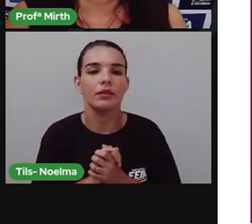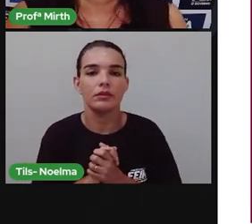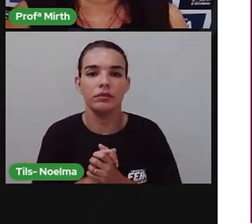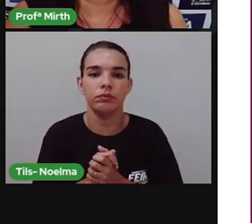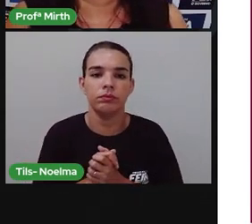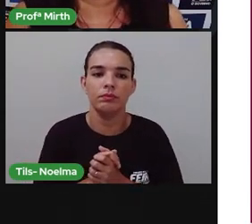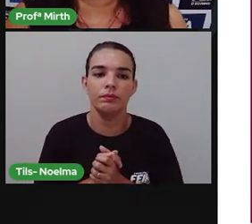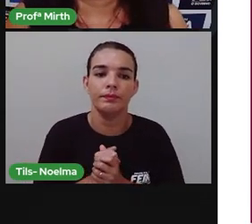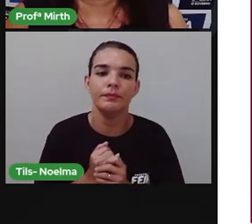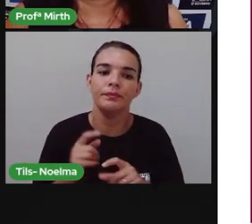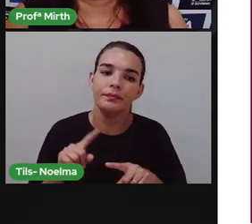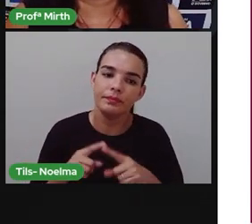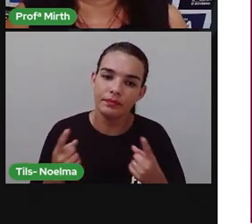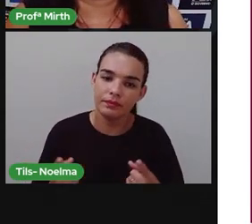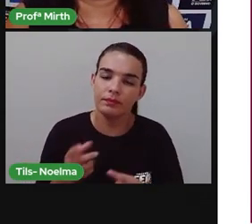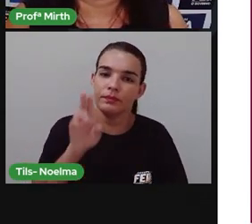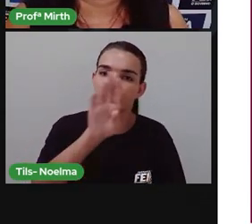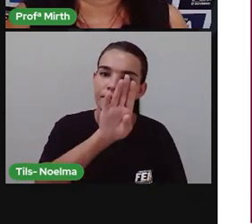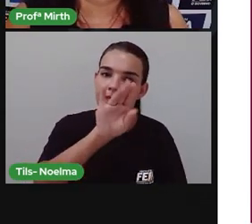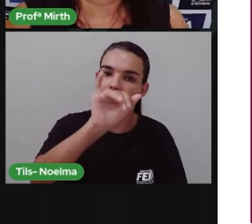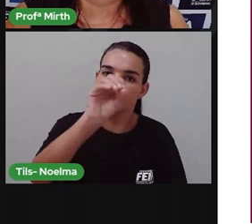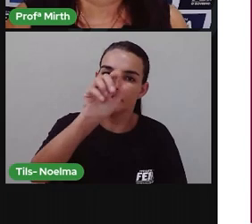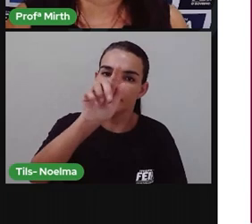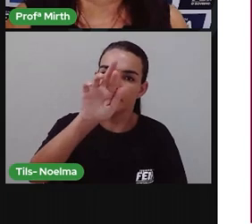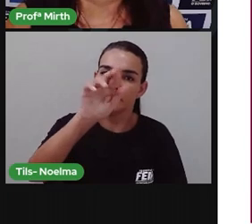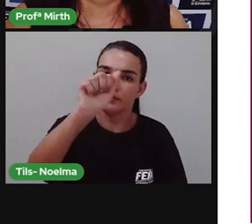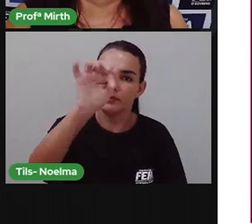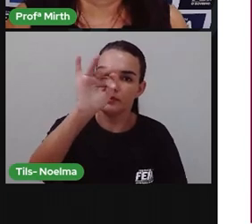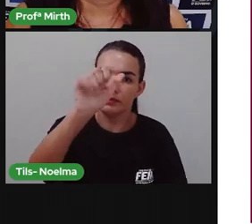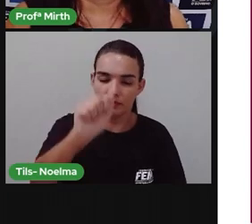então é uma biografia, certo?